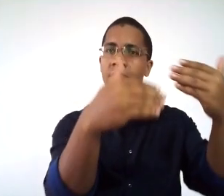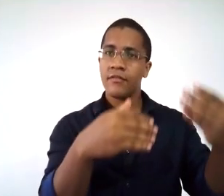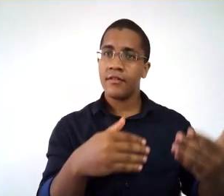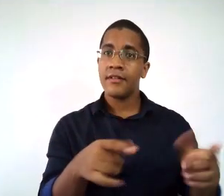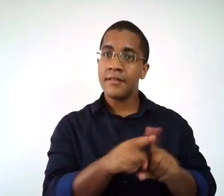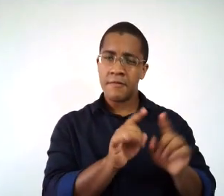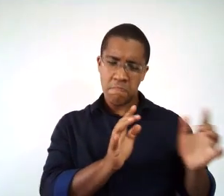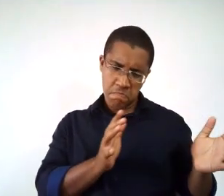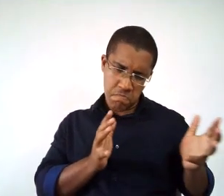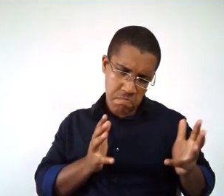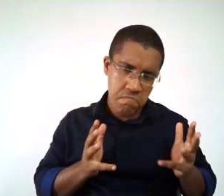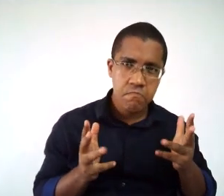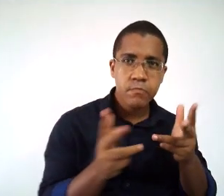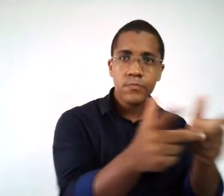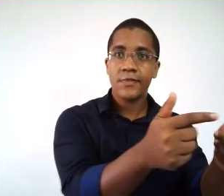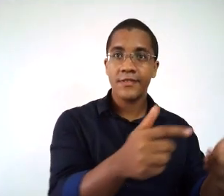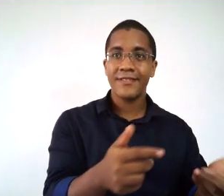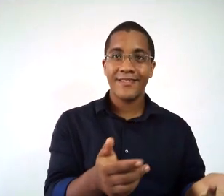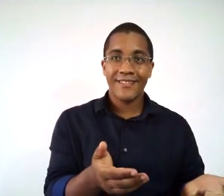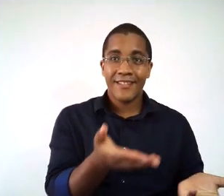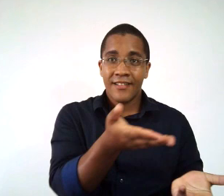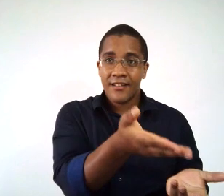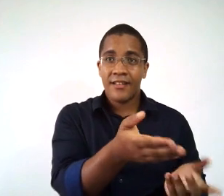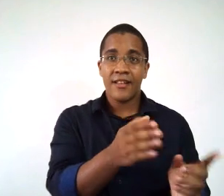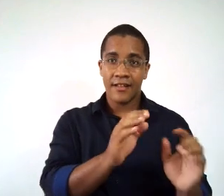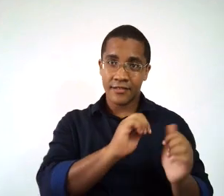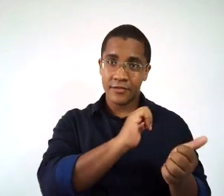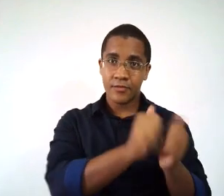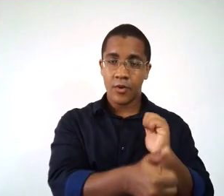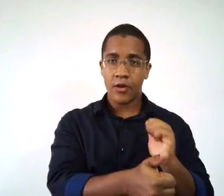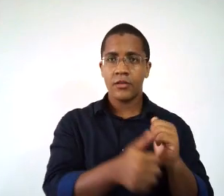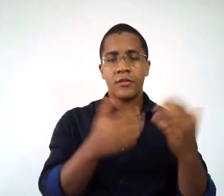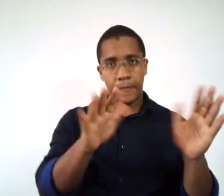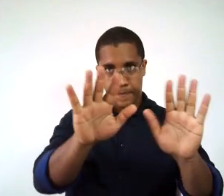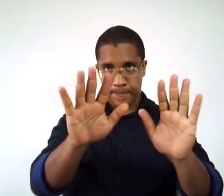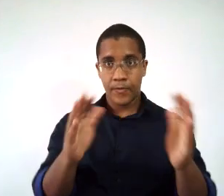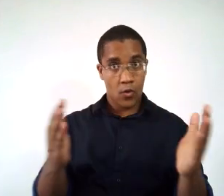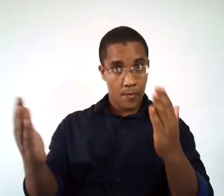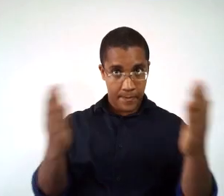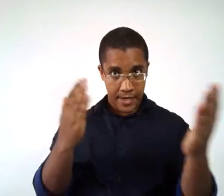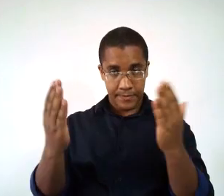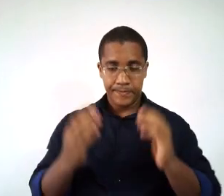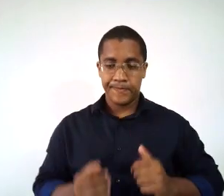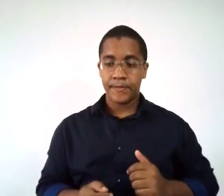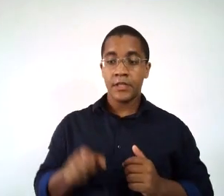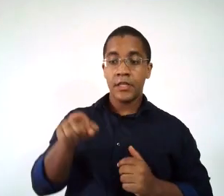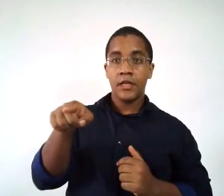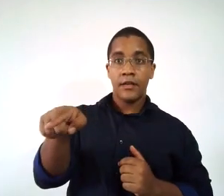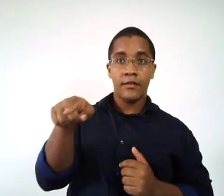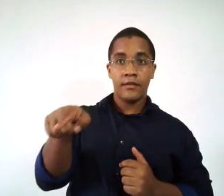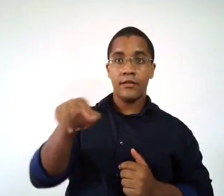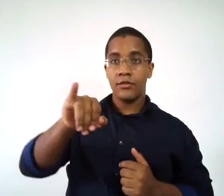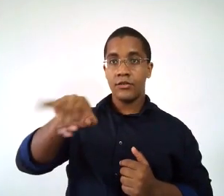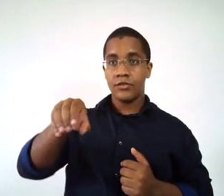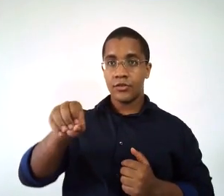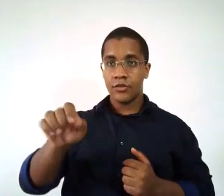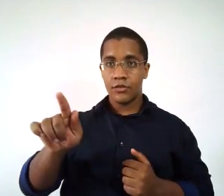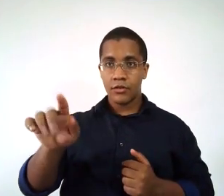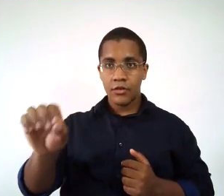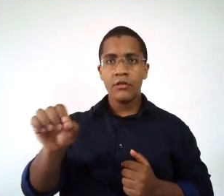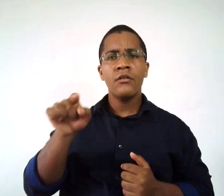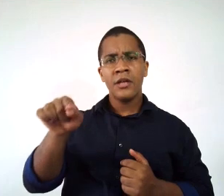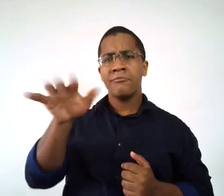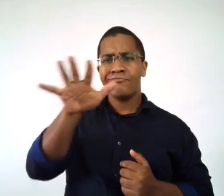pelo desenvolvimento de habilidades específicas. Então, deixa eu fazer o comparativo. Jogos,